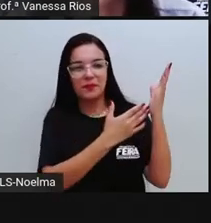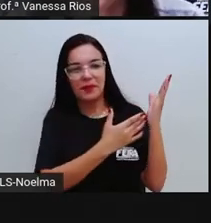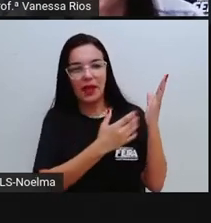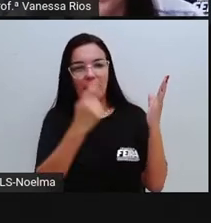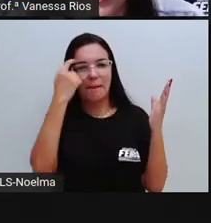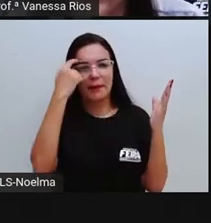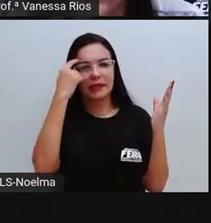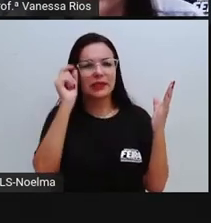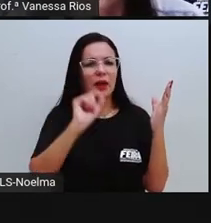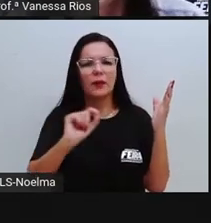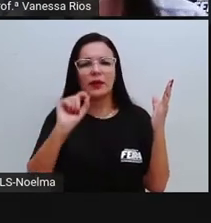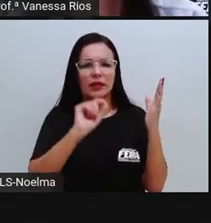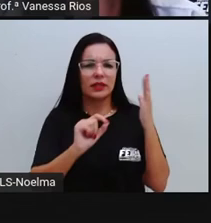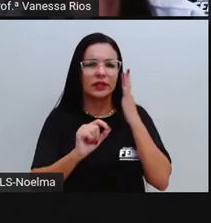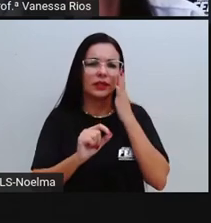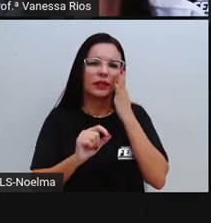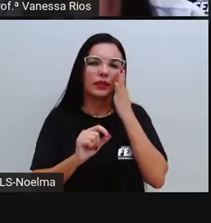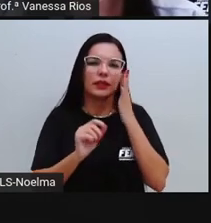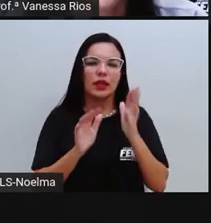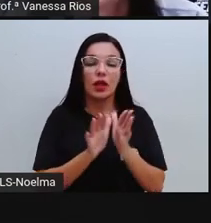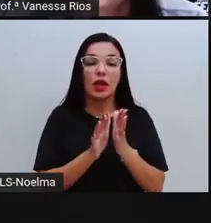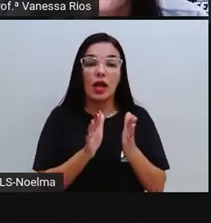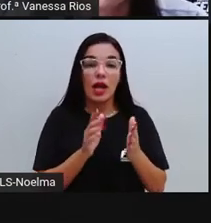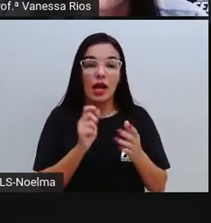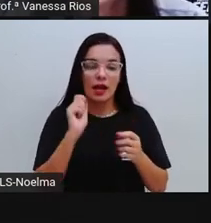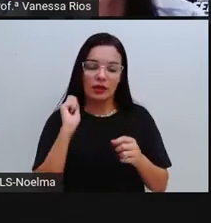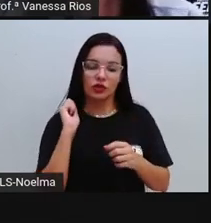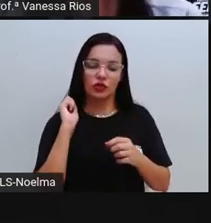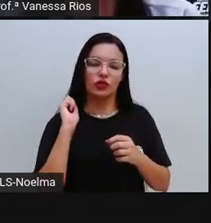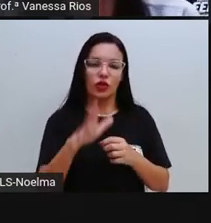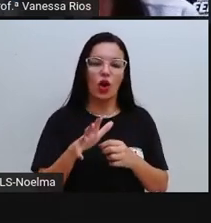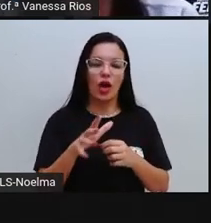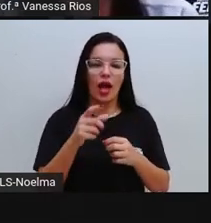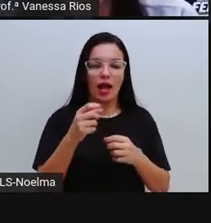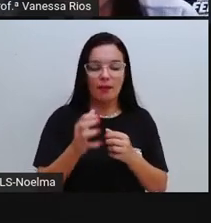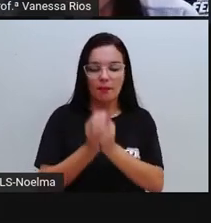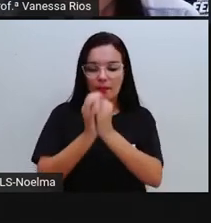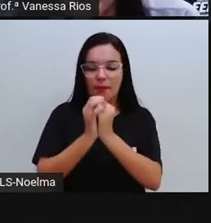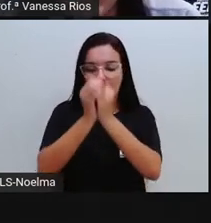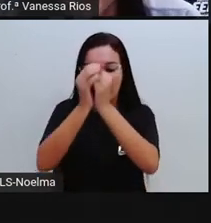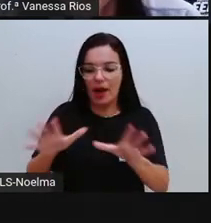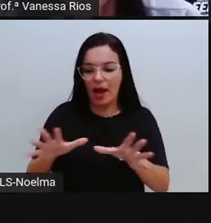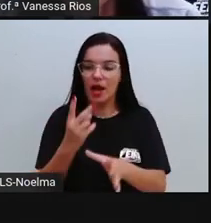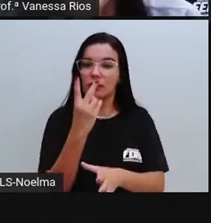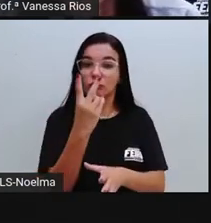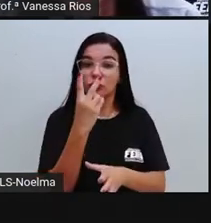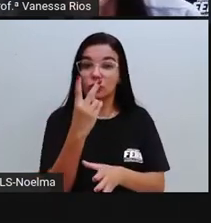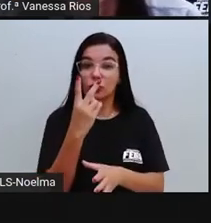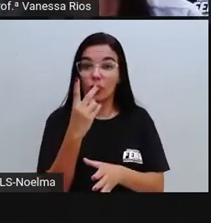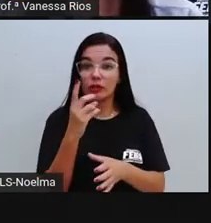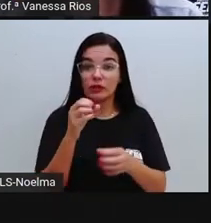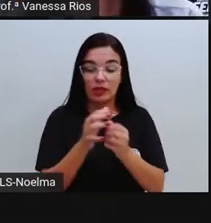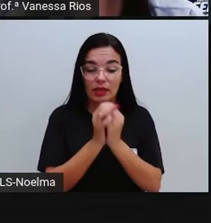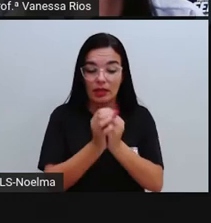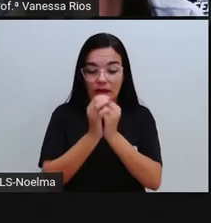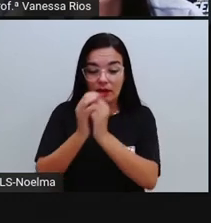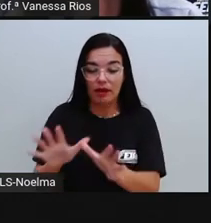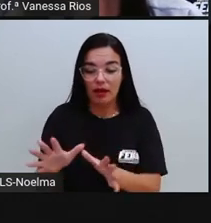possibilidades? Quando o Gustavo arremessa dois dados ao mesmo tempo, quais as